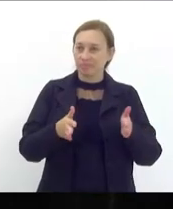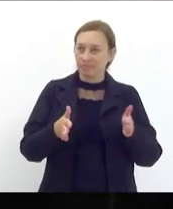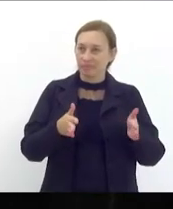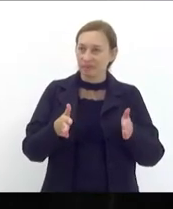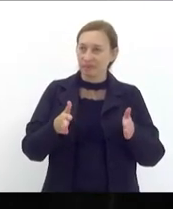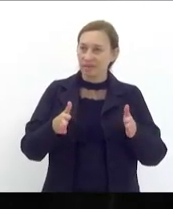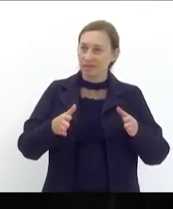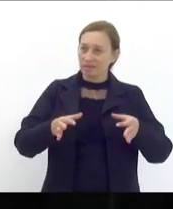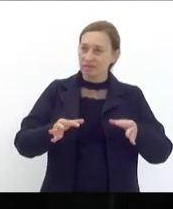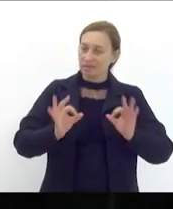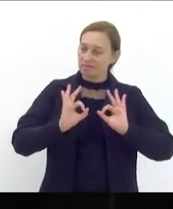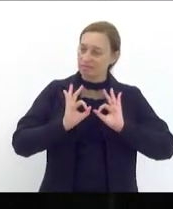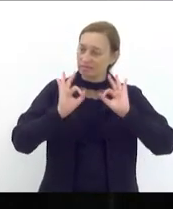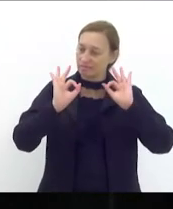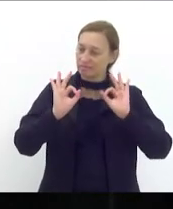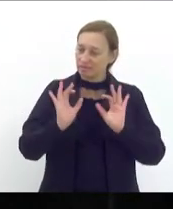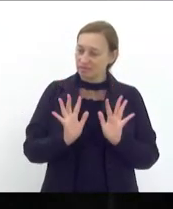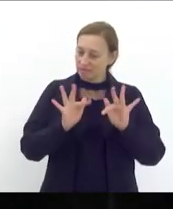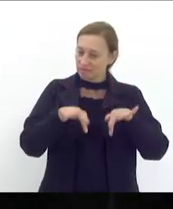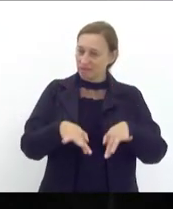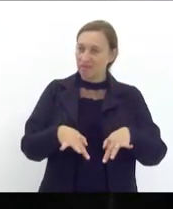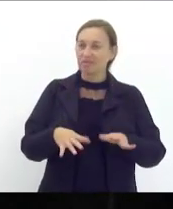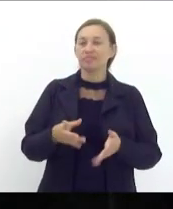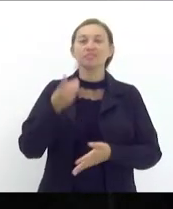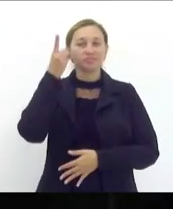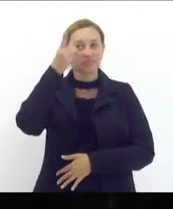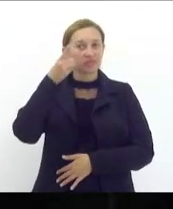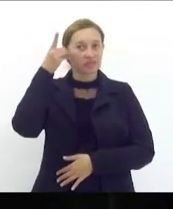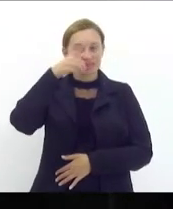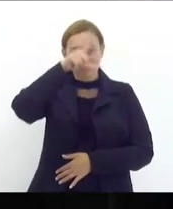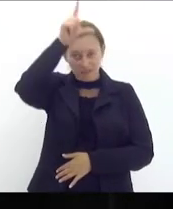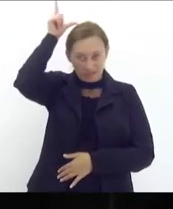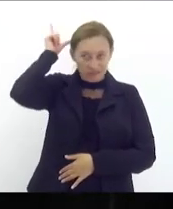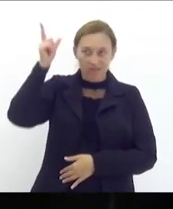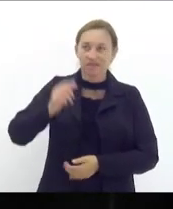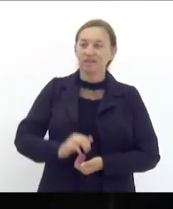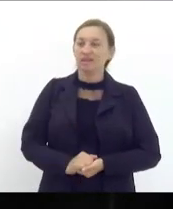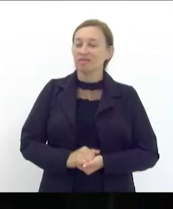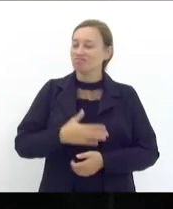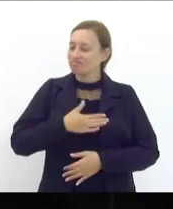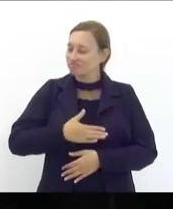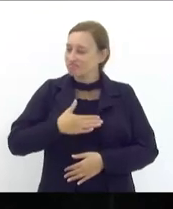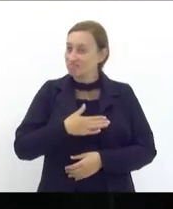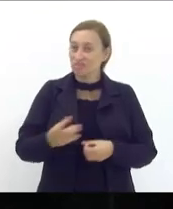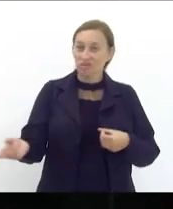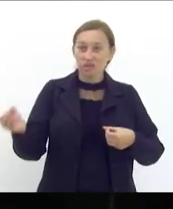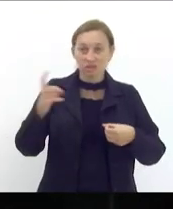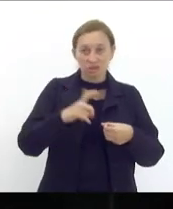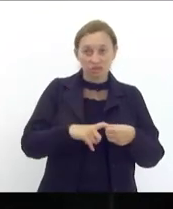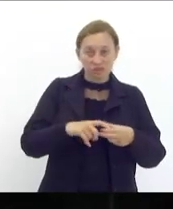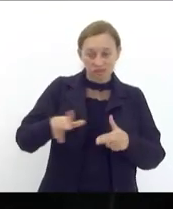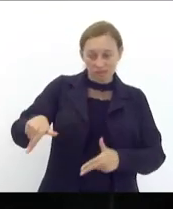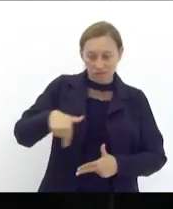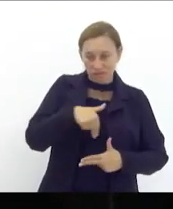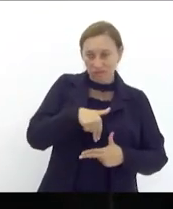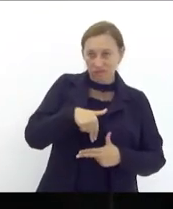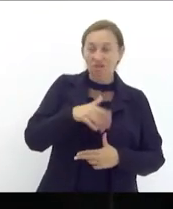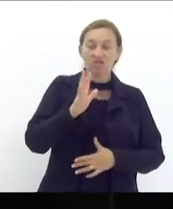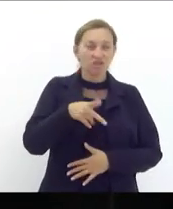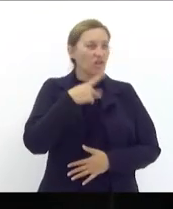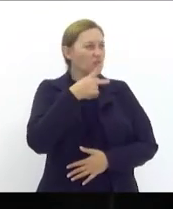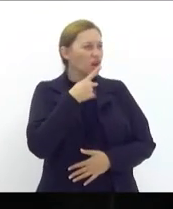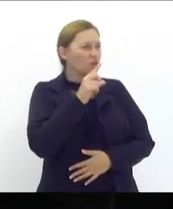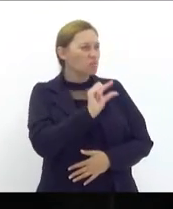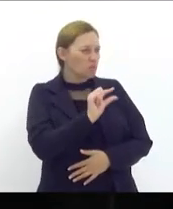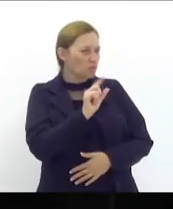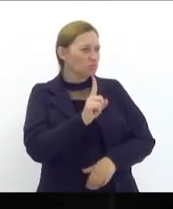extraordinária expediente final deputado Luiz Paulo eu gostaria de voltar novamente a essa tribuna já me manifestei agora há